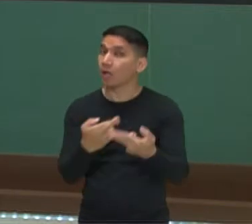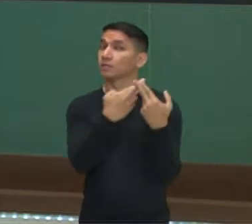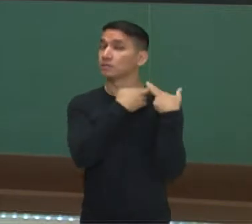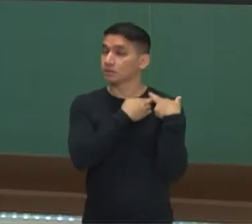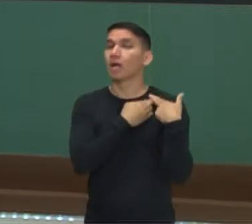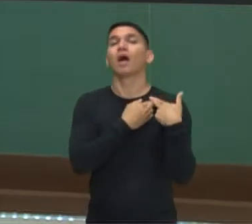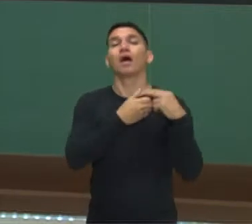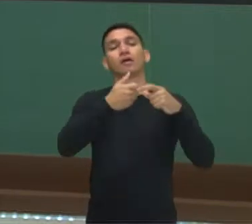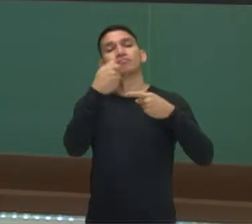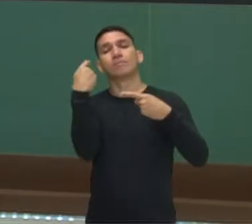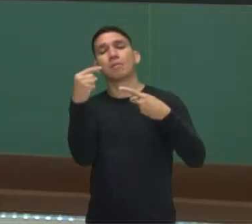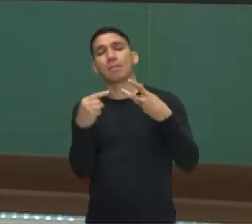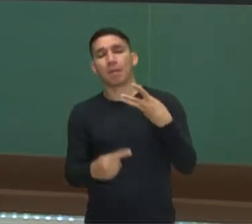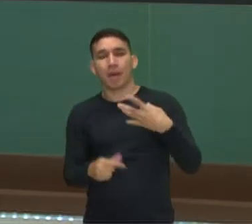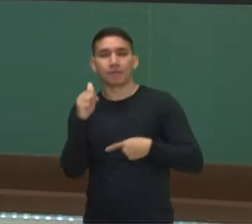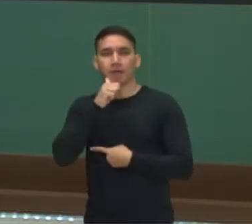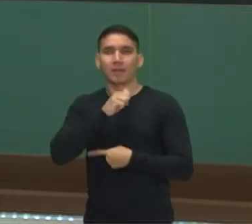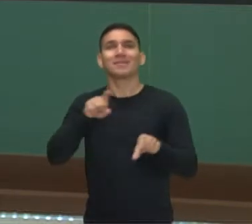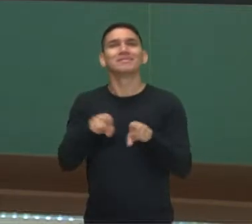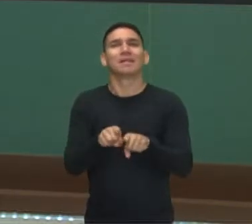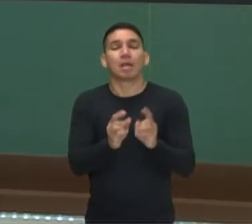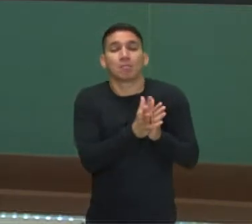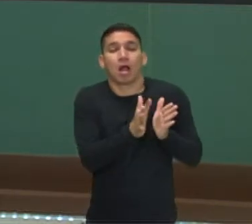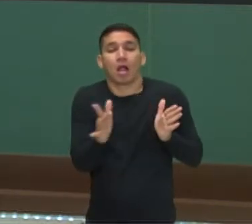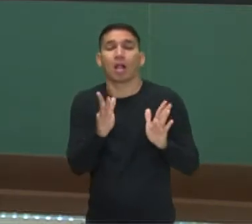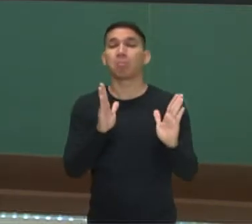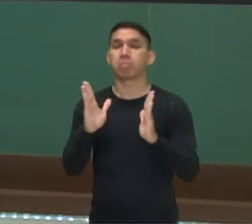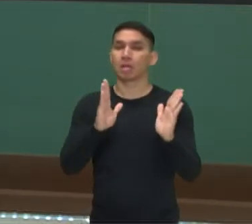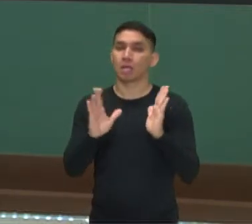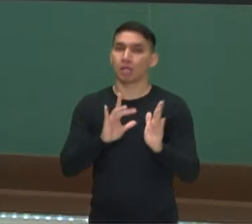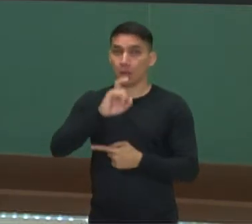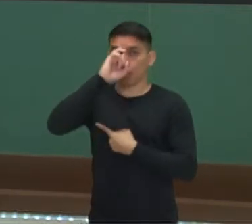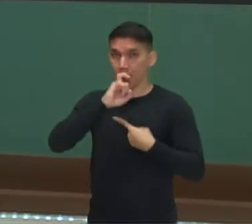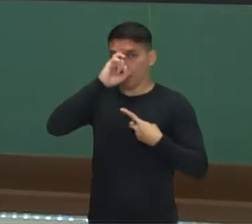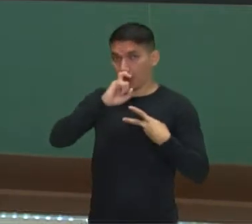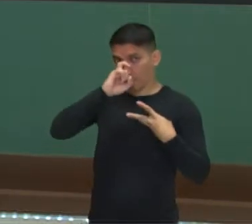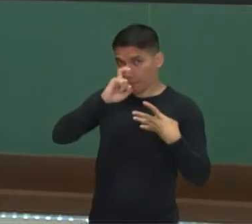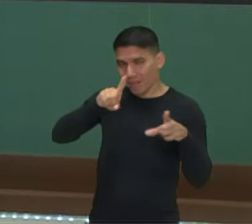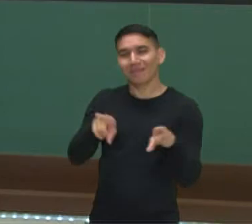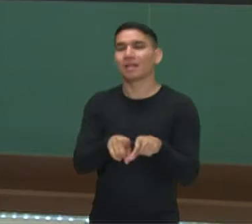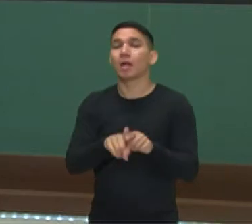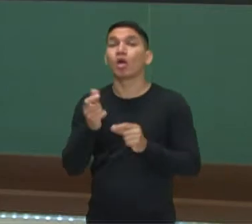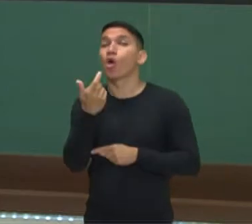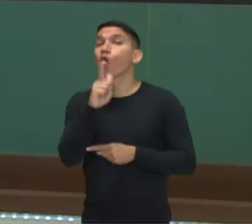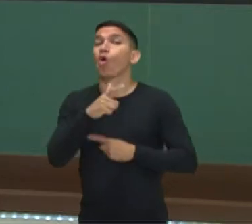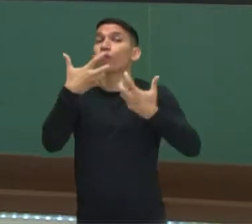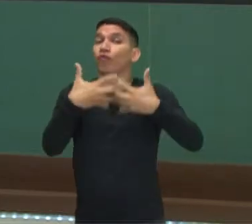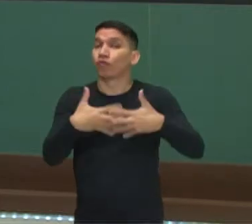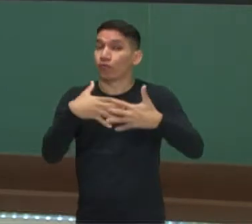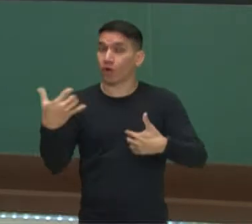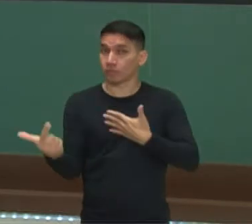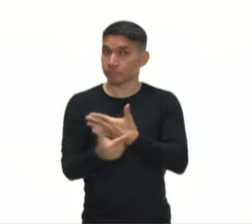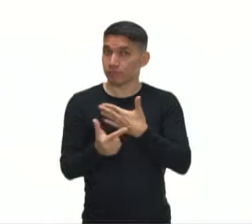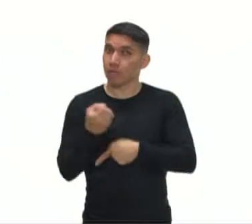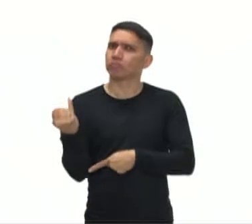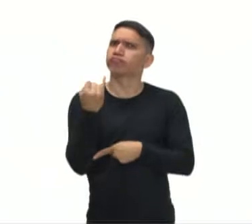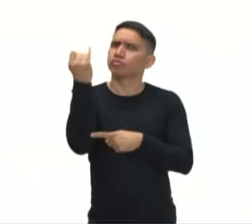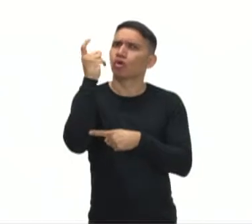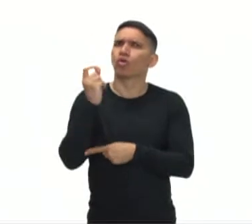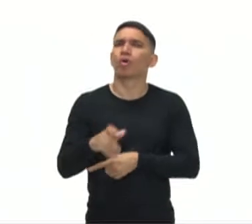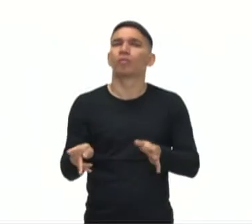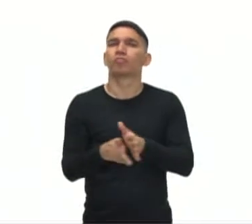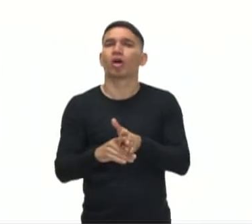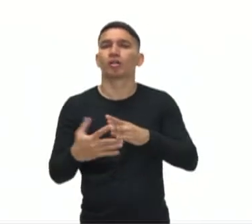também pelo ciclo menstrual. E outra função importantíssima do sistema genital feminino é também